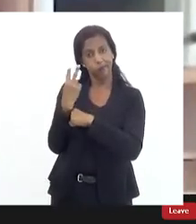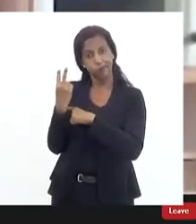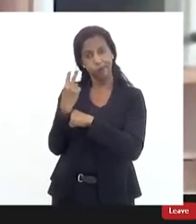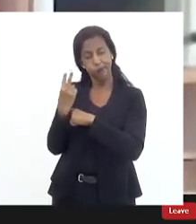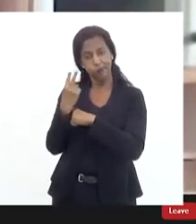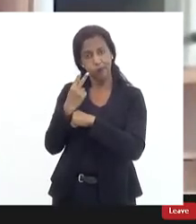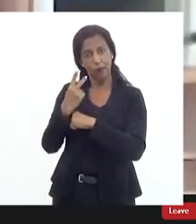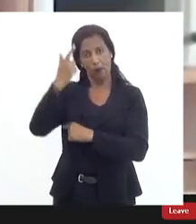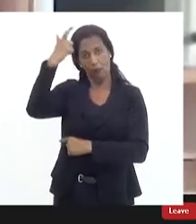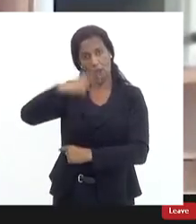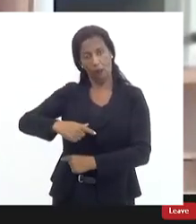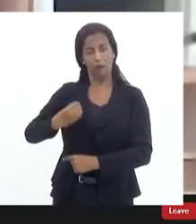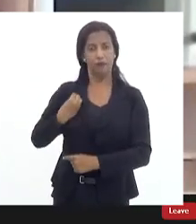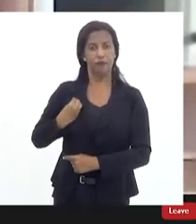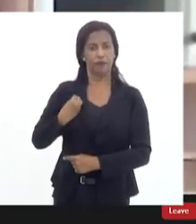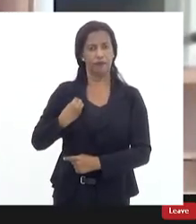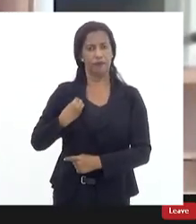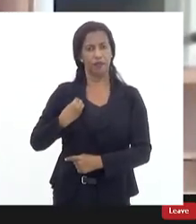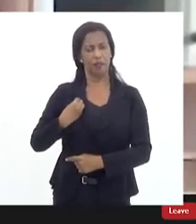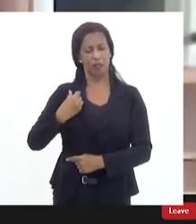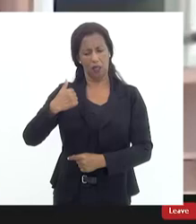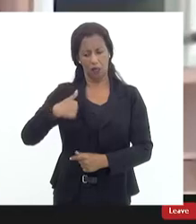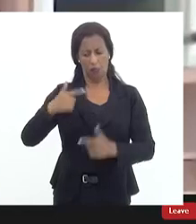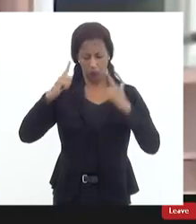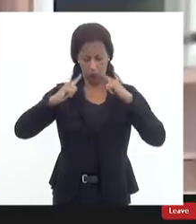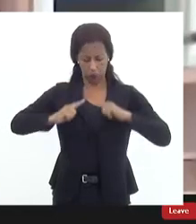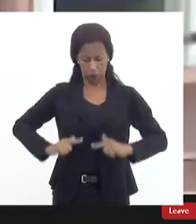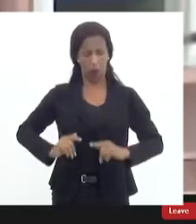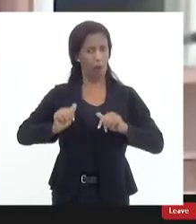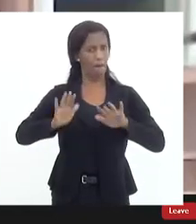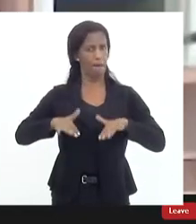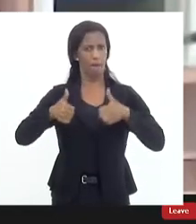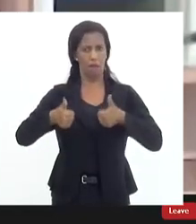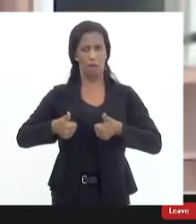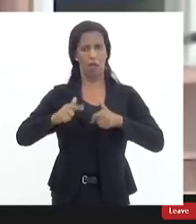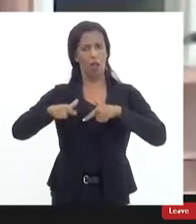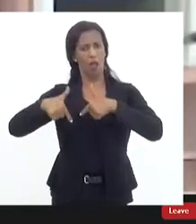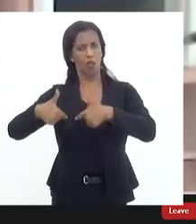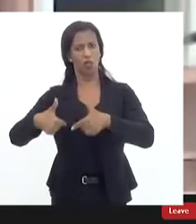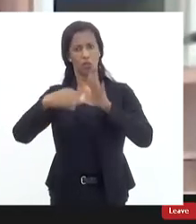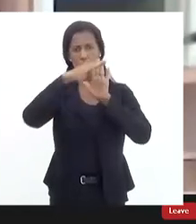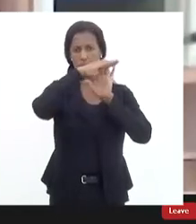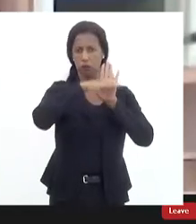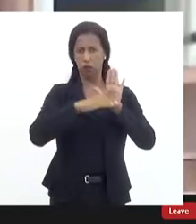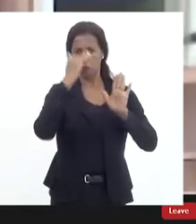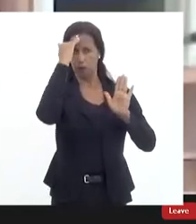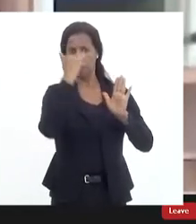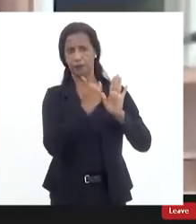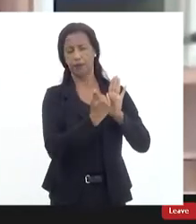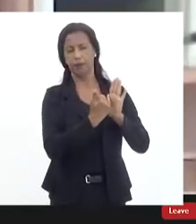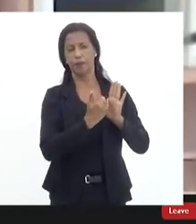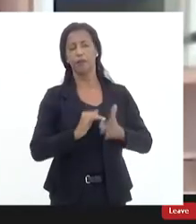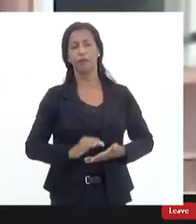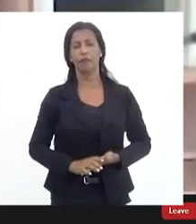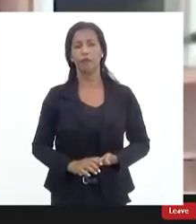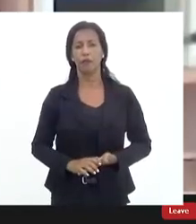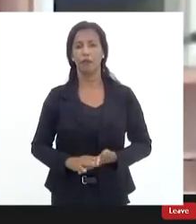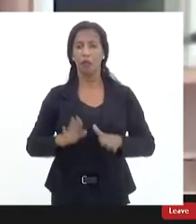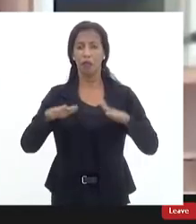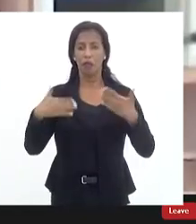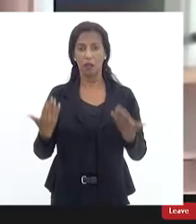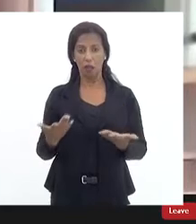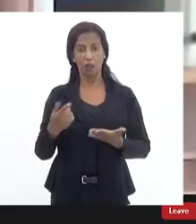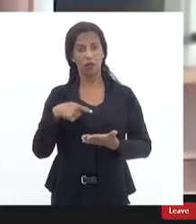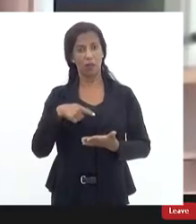o policial que agiu com lisura que agiu dentro das normas então nessa